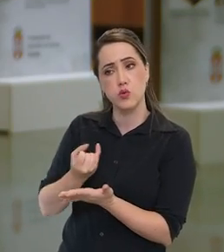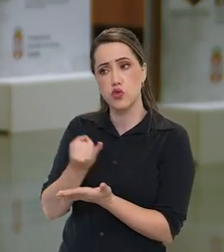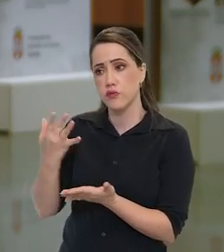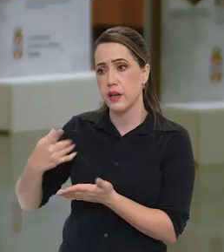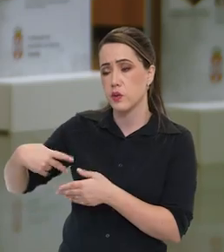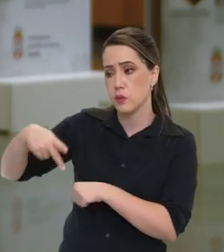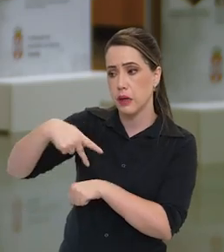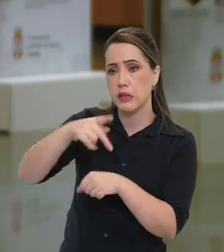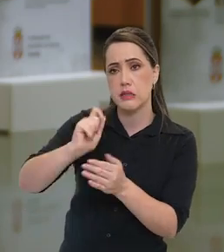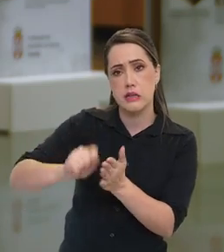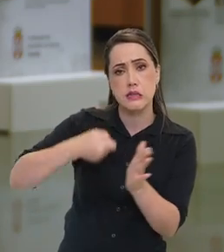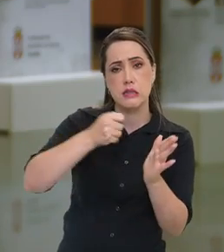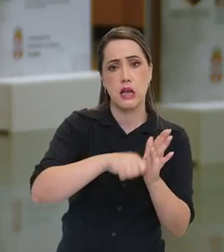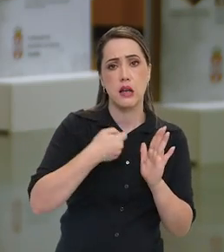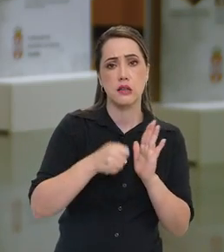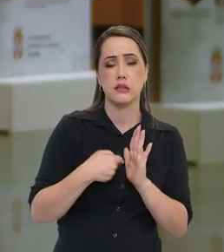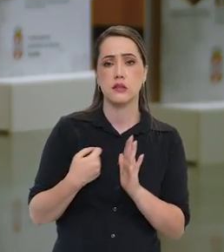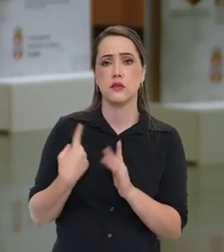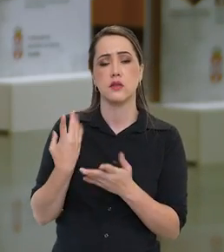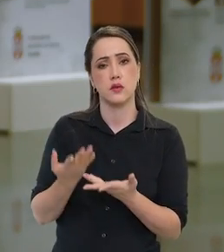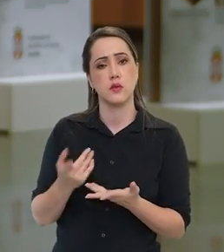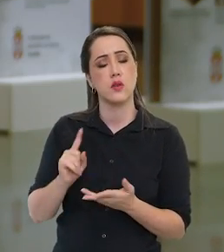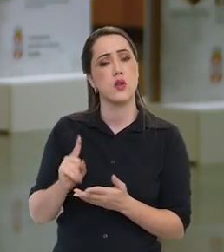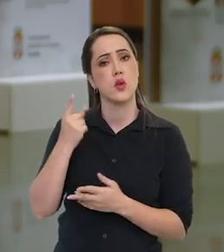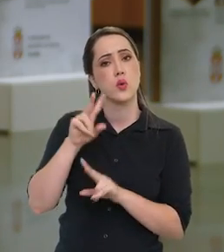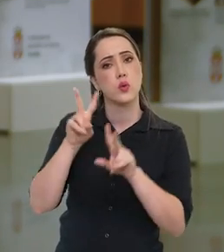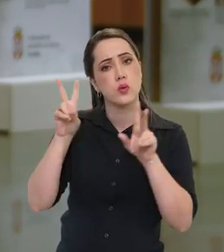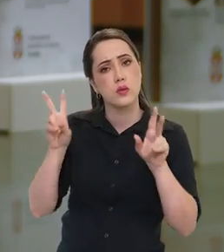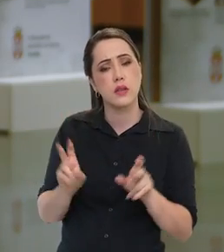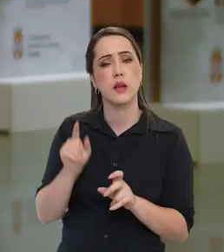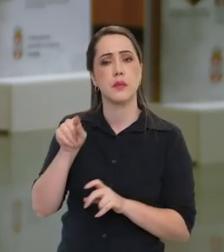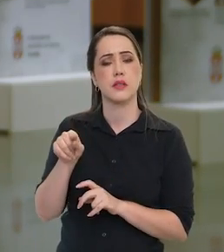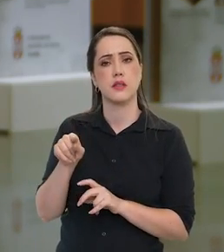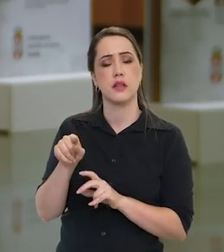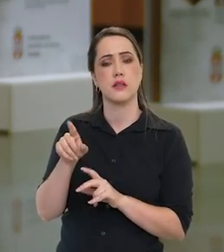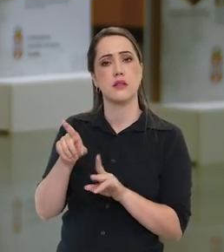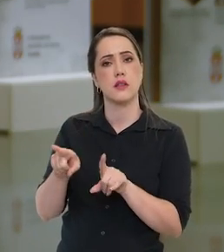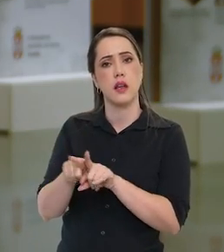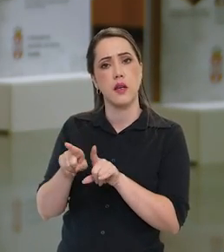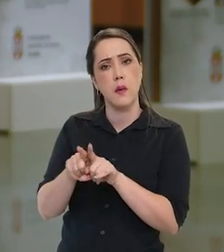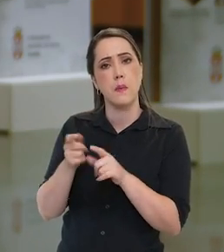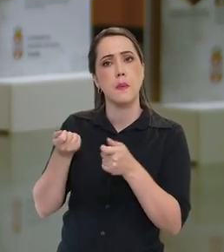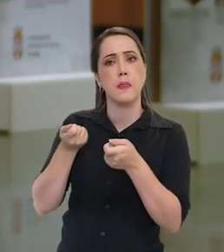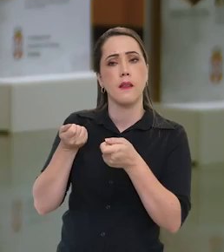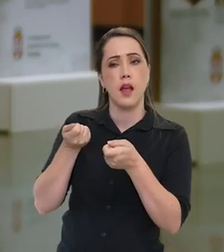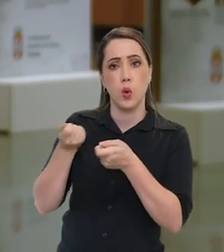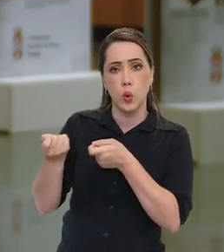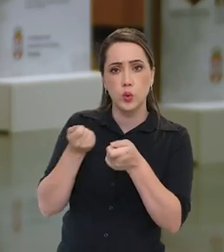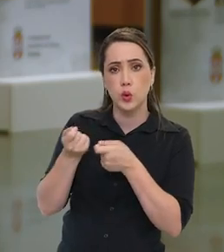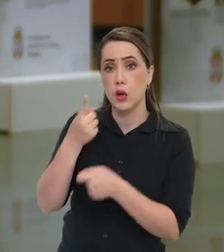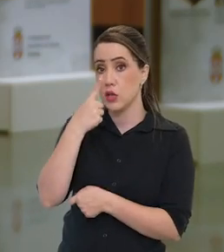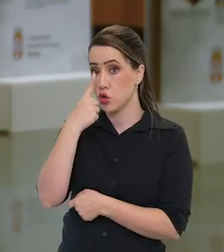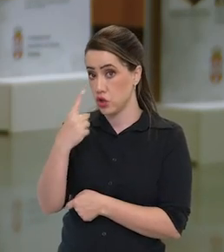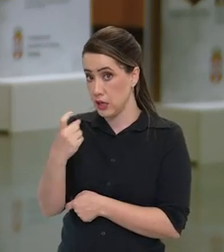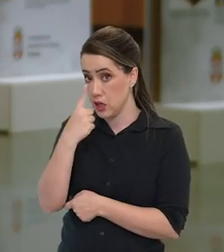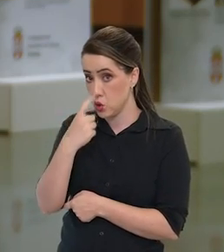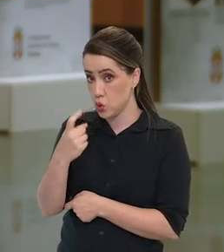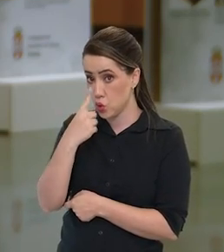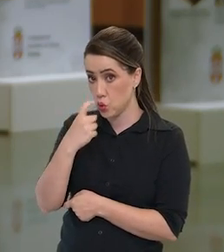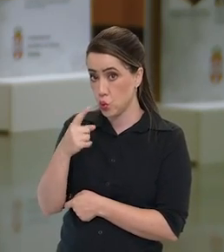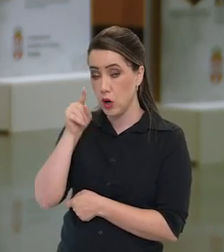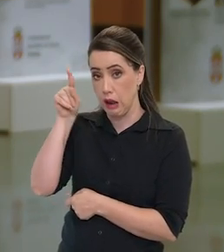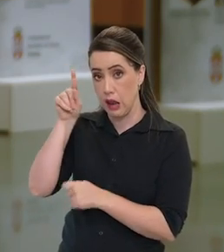entre diversos países, e um dos itens desse acordo é restrição de lixo espacial.